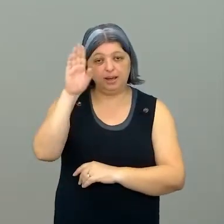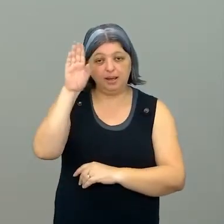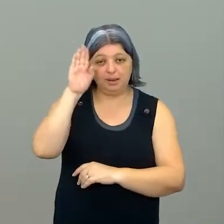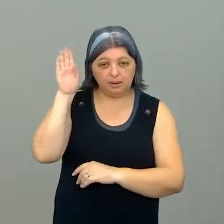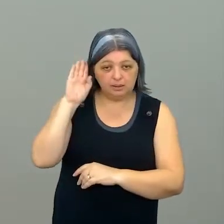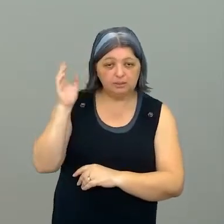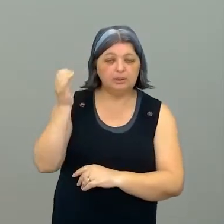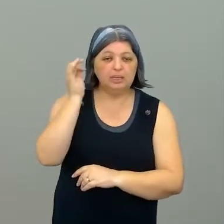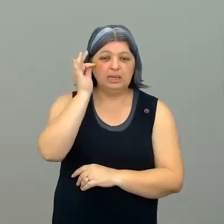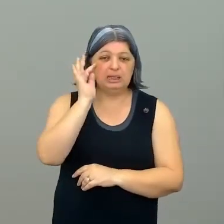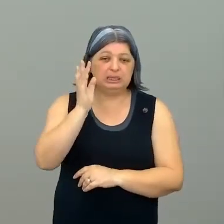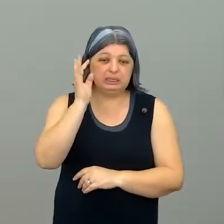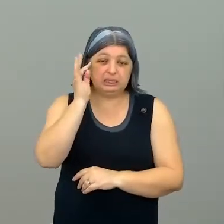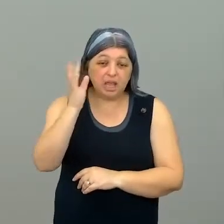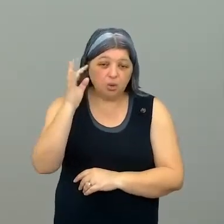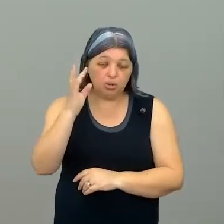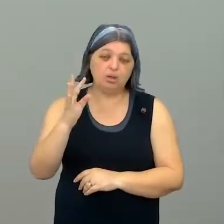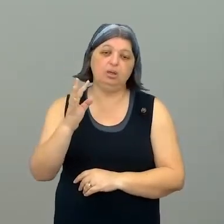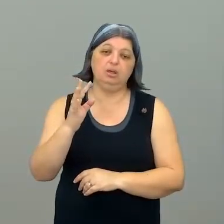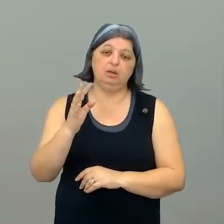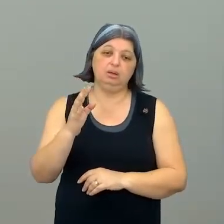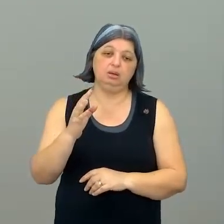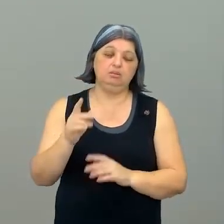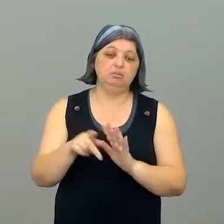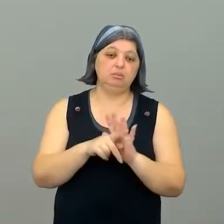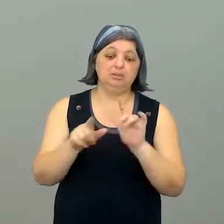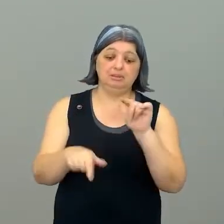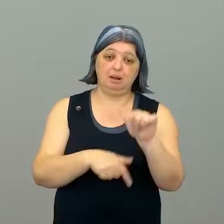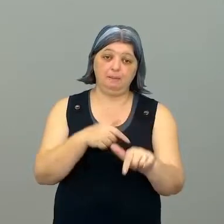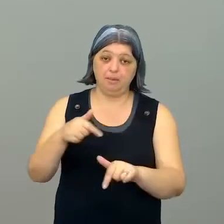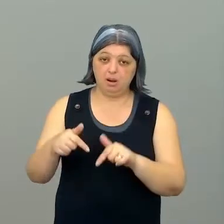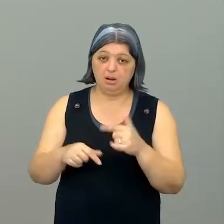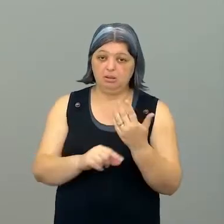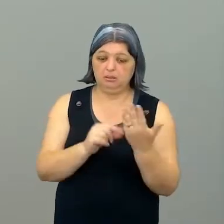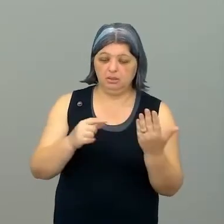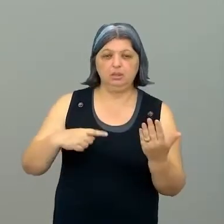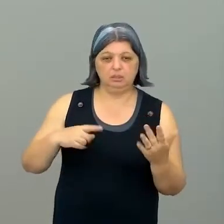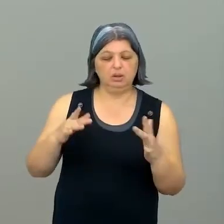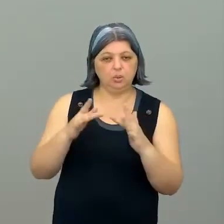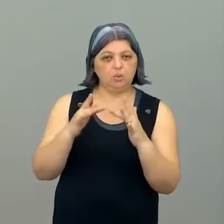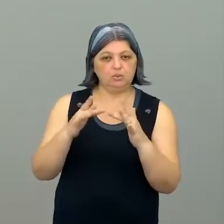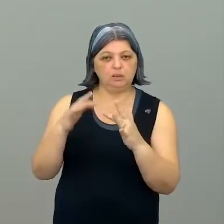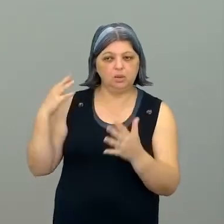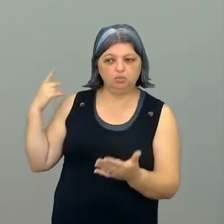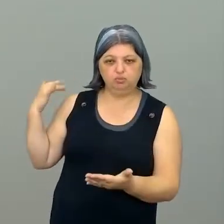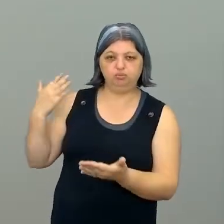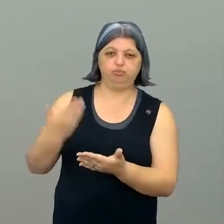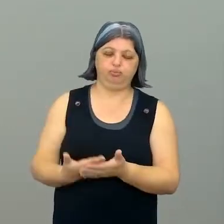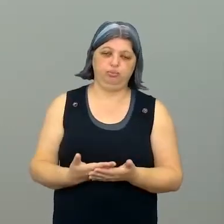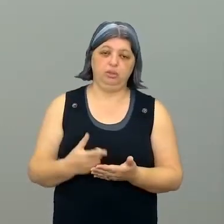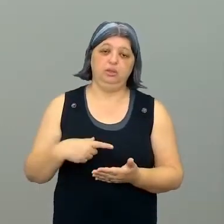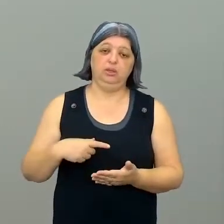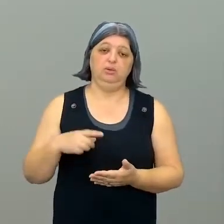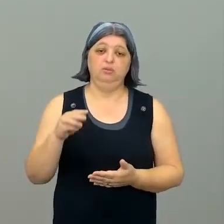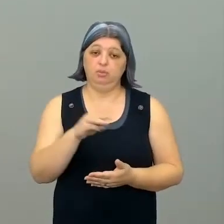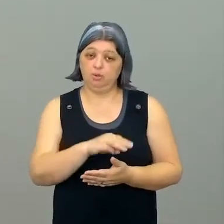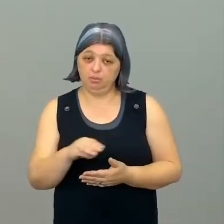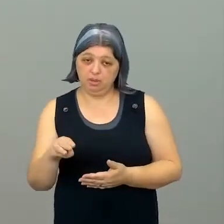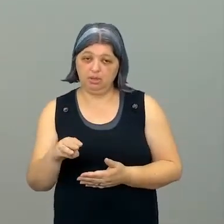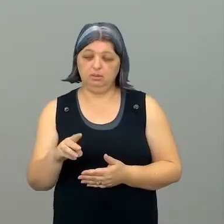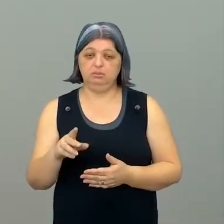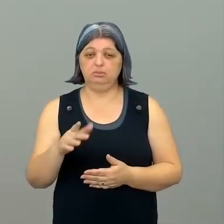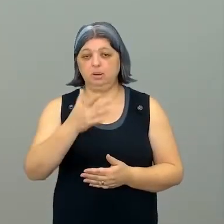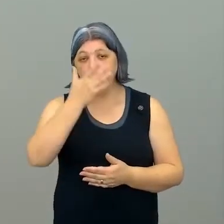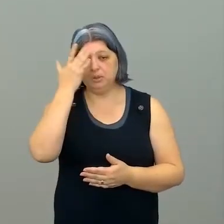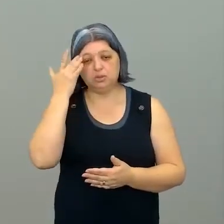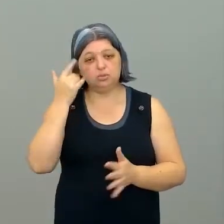teorias, trabalhos acadêmicos, assim, que a gente tem contato até hoje, que teve algum momento onde a pessoa expôs